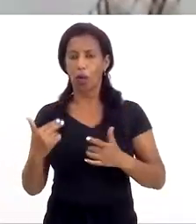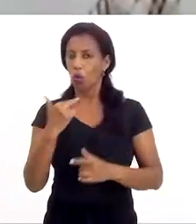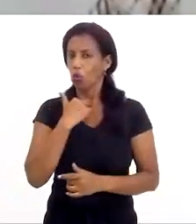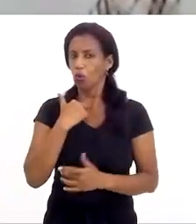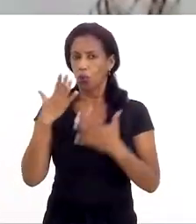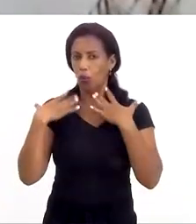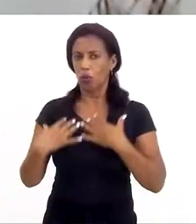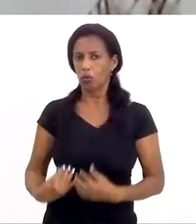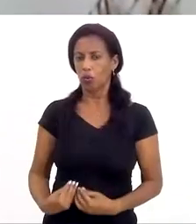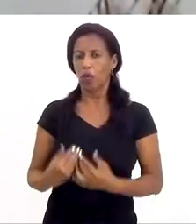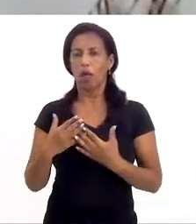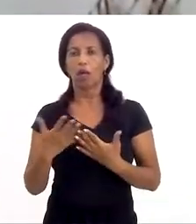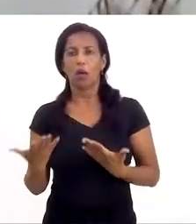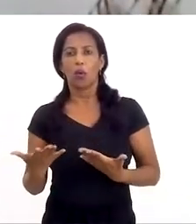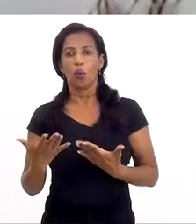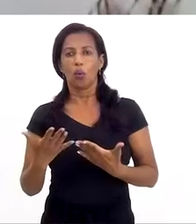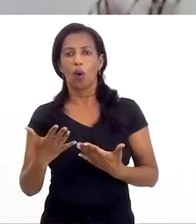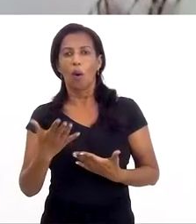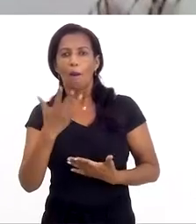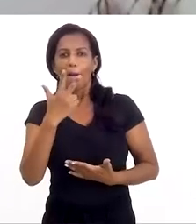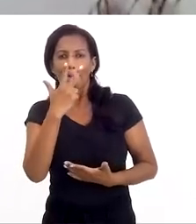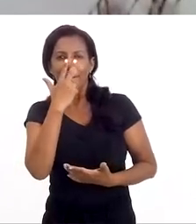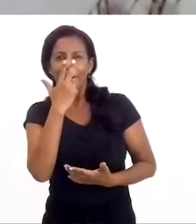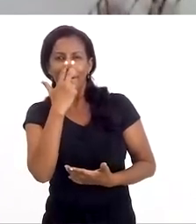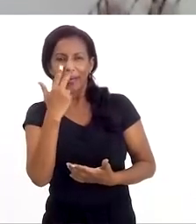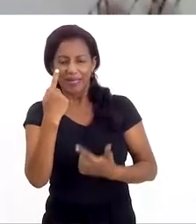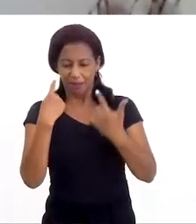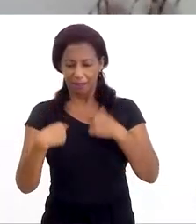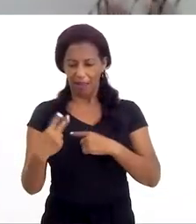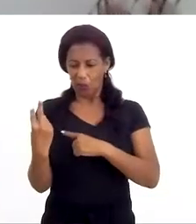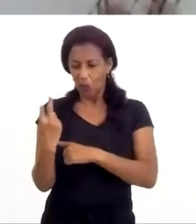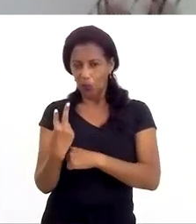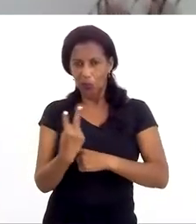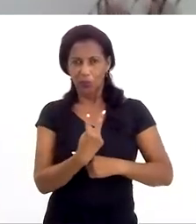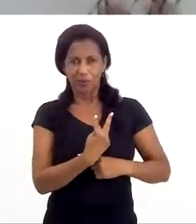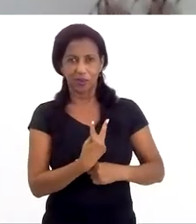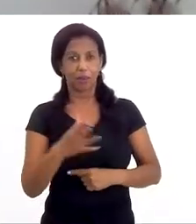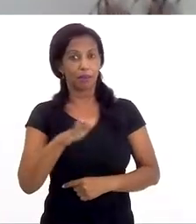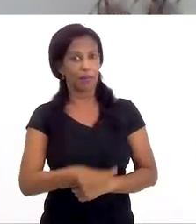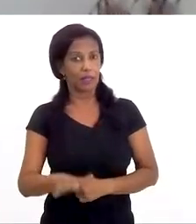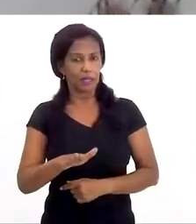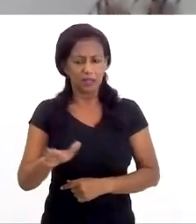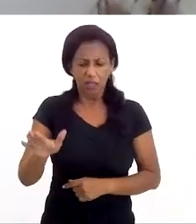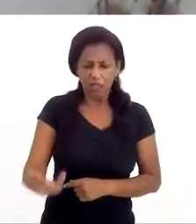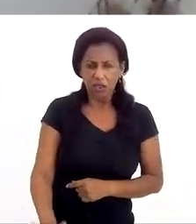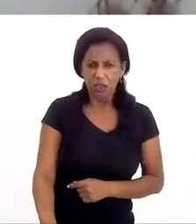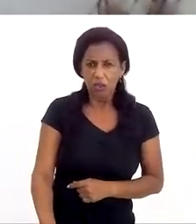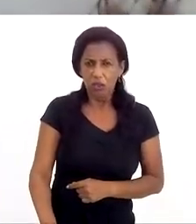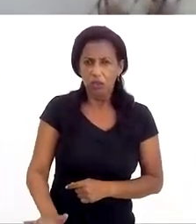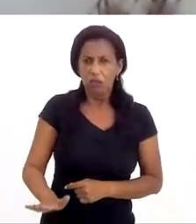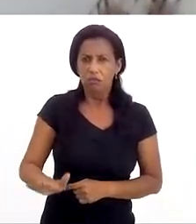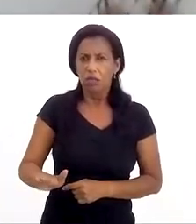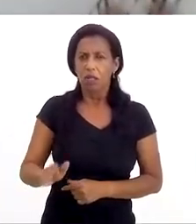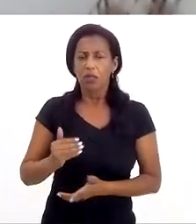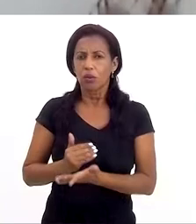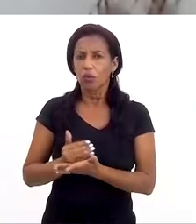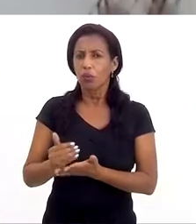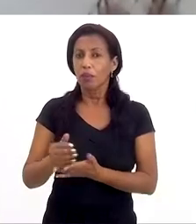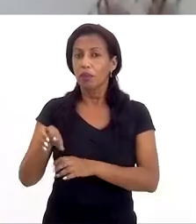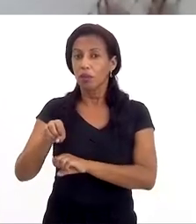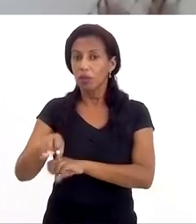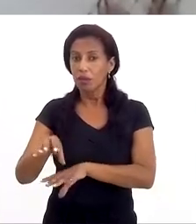é que não pode tocar no corpinho, qual é a parte íntima, qual é a parte privada, para que a criança, desde o berço, esse é um